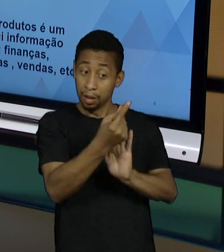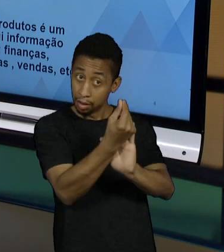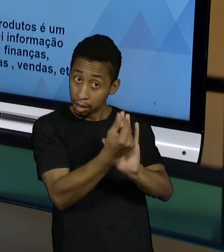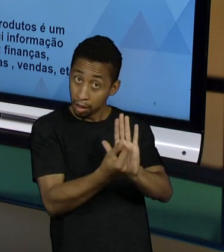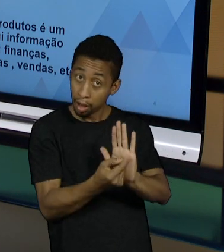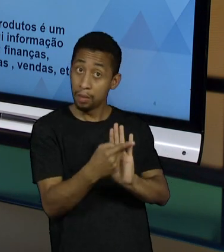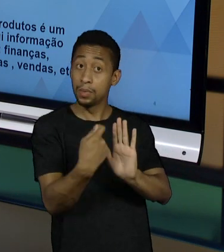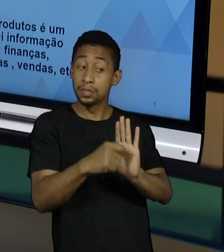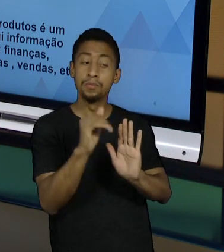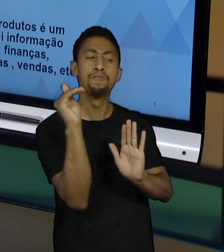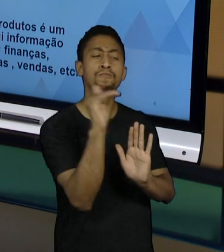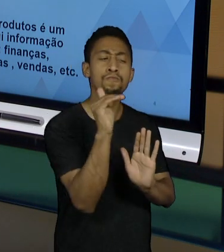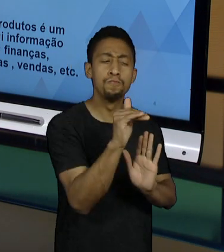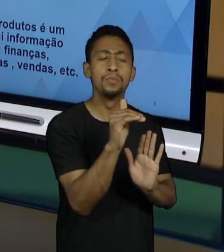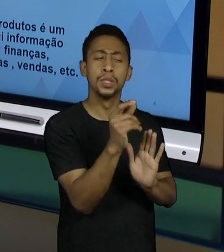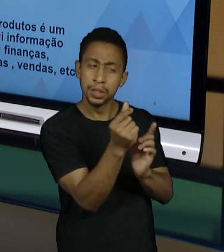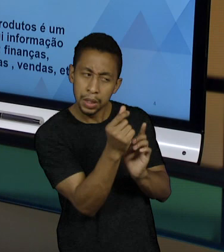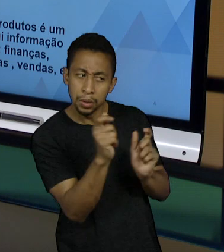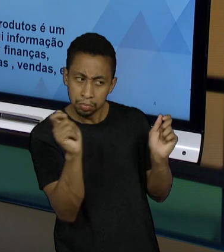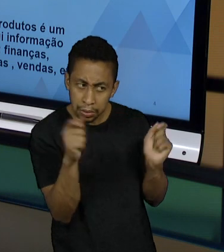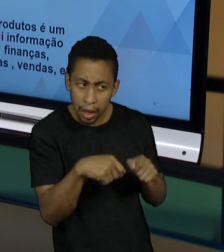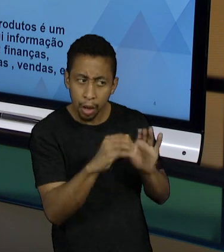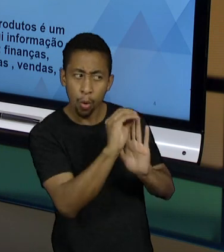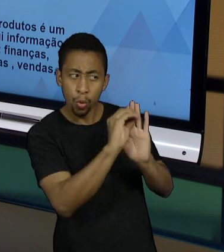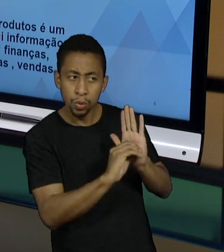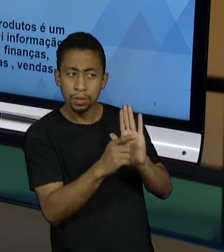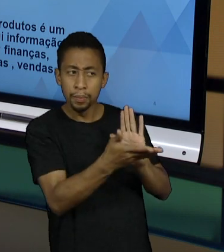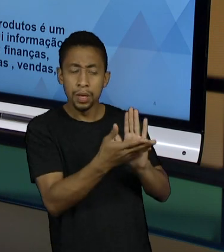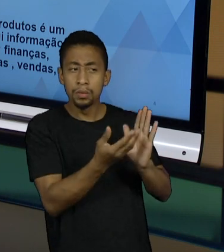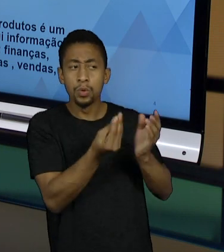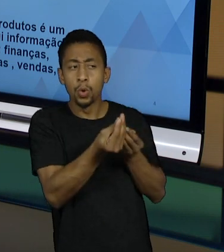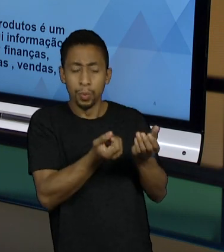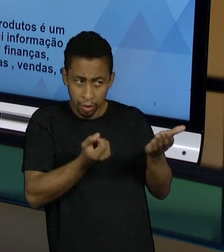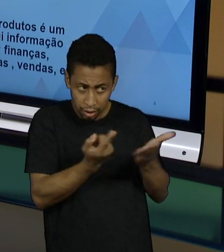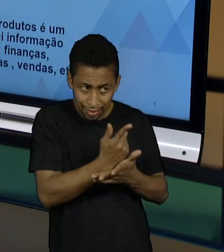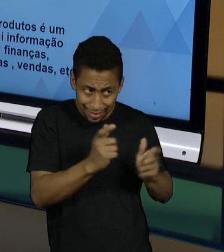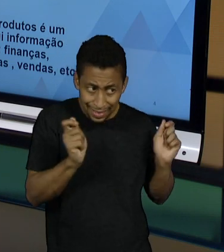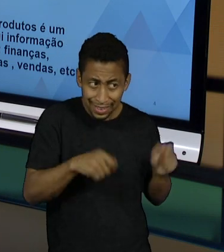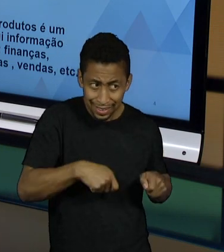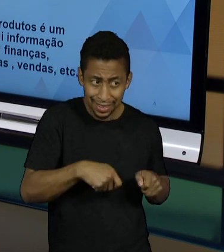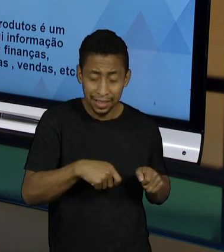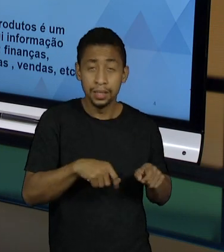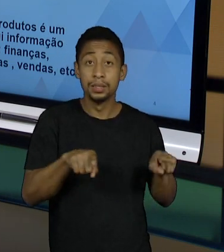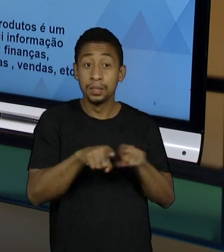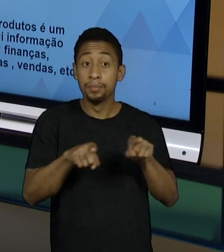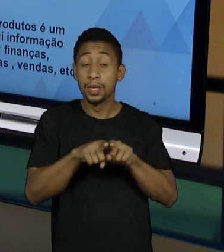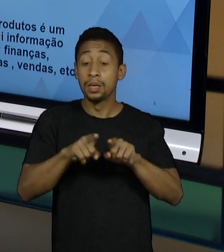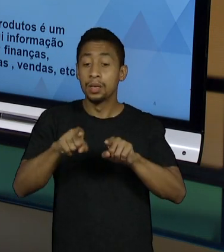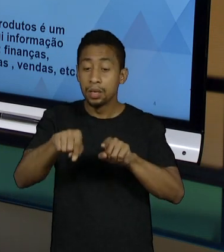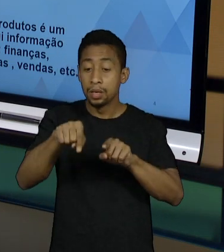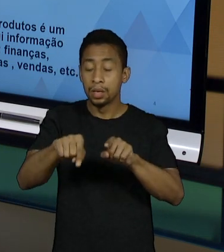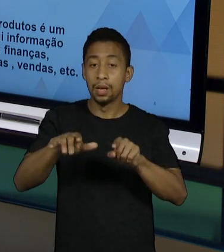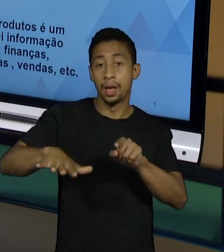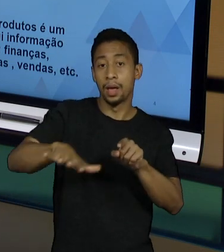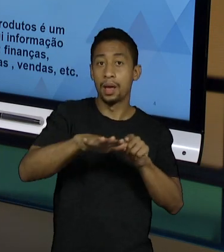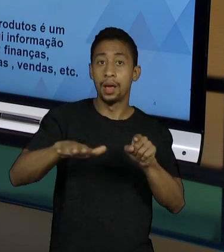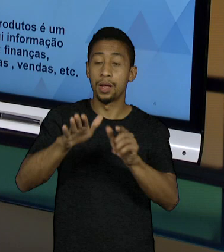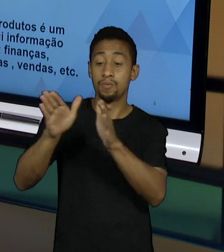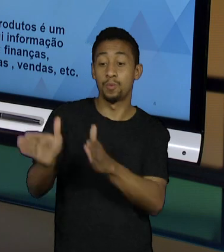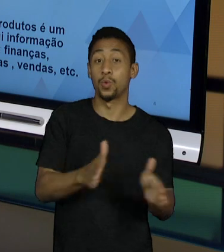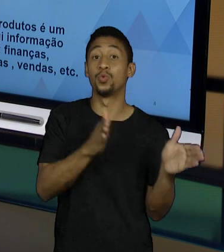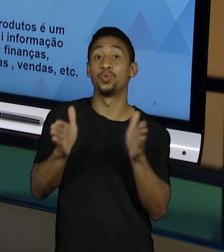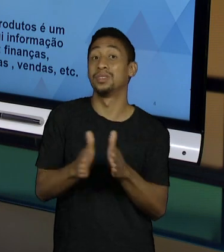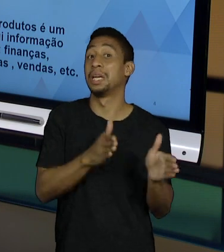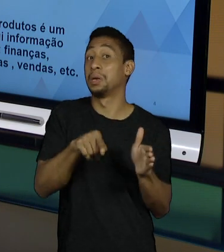como o que eu quero comprar. E se eu posso comprar da área financeira? Processo de manufatura, para